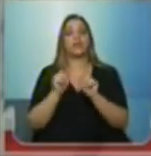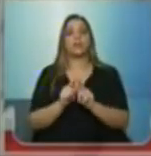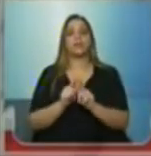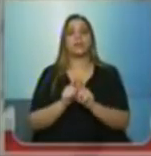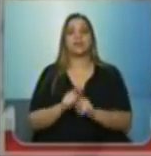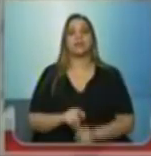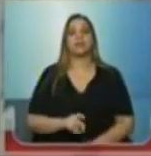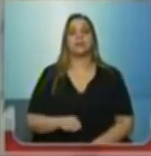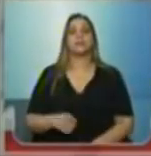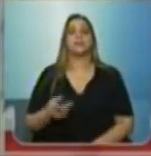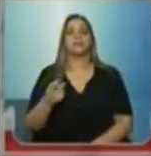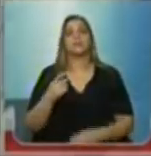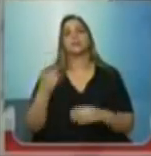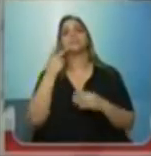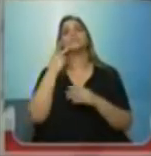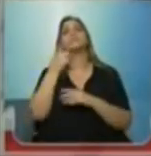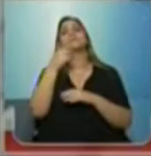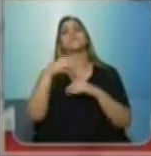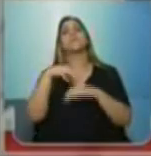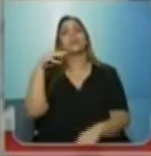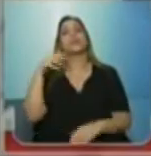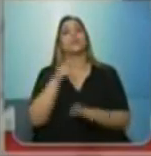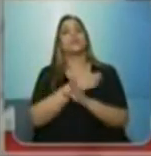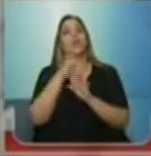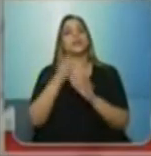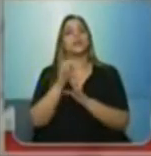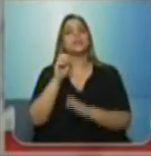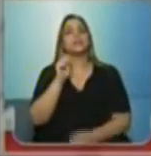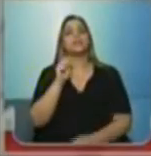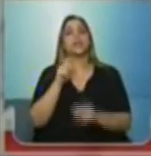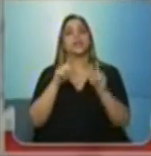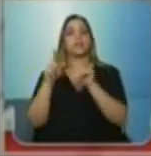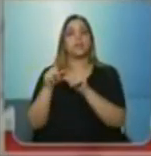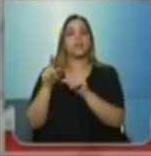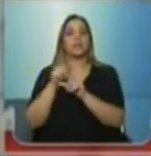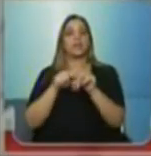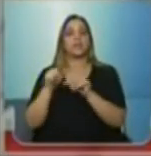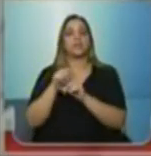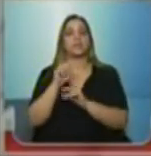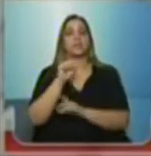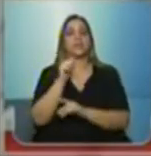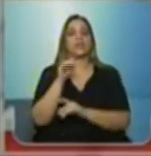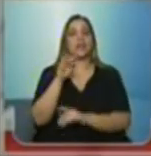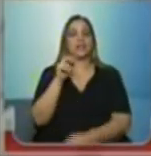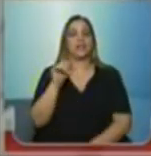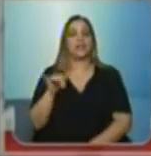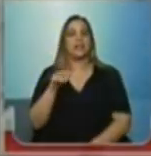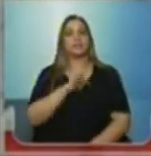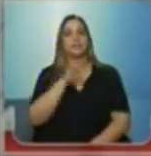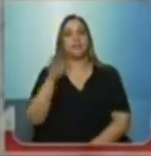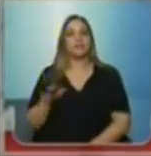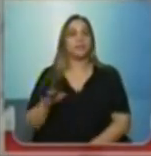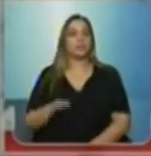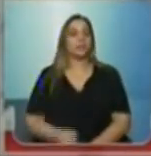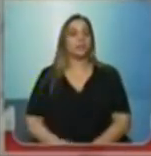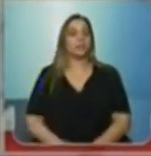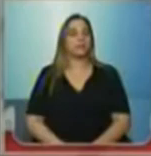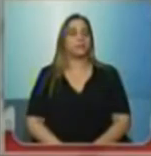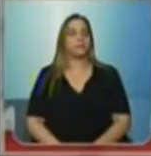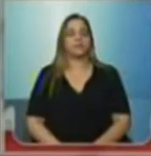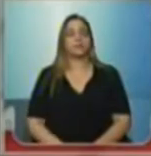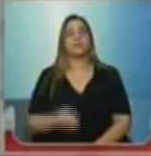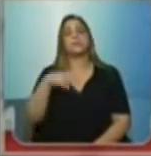representativas do magistério. A falência das políticas educacionais dos governos do PSDB, de Mário